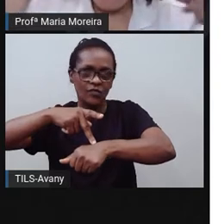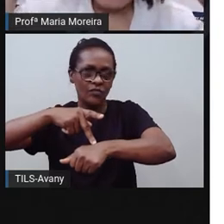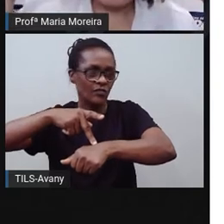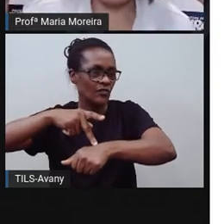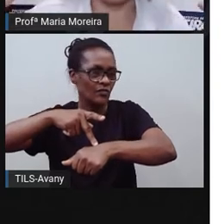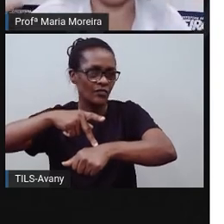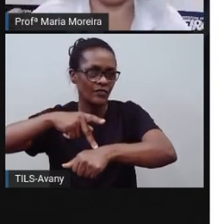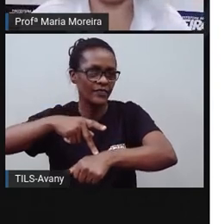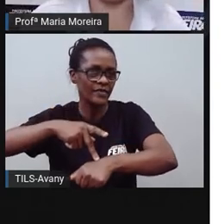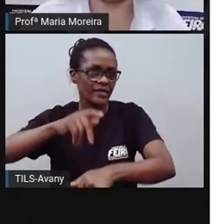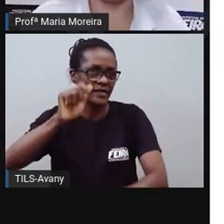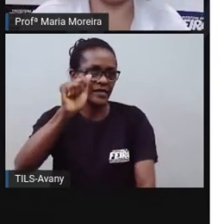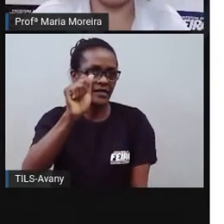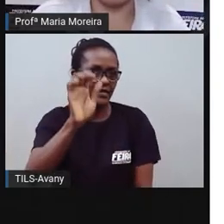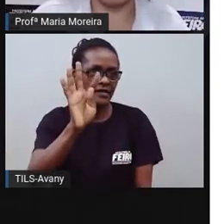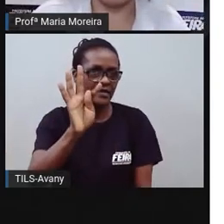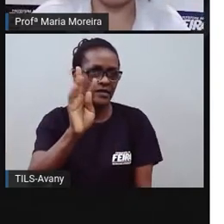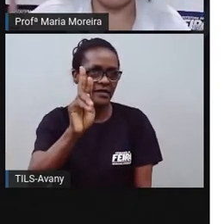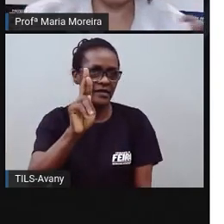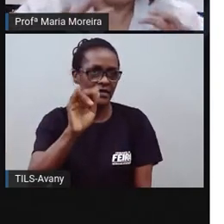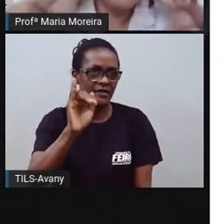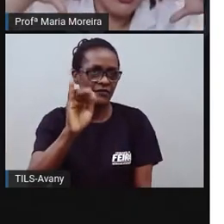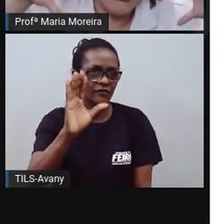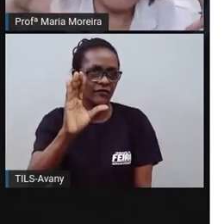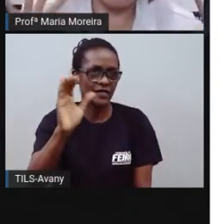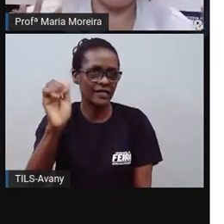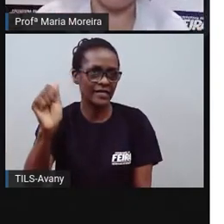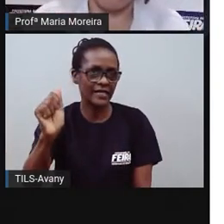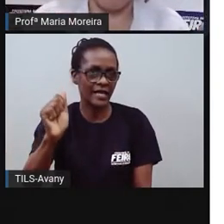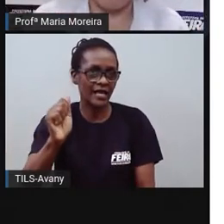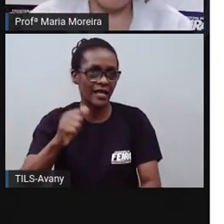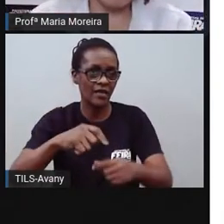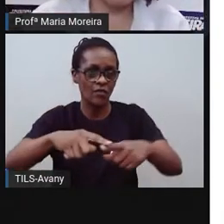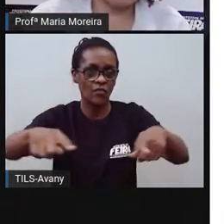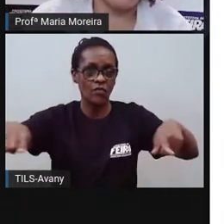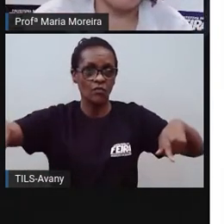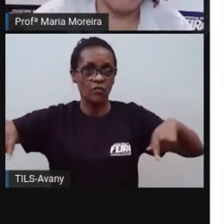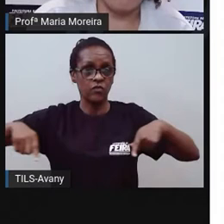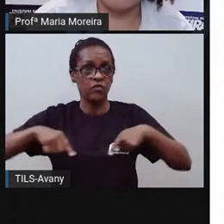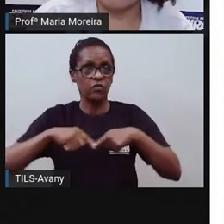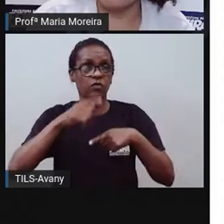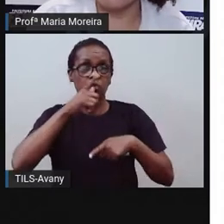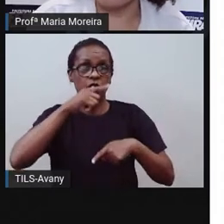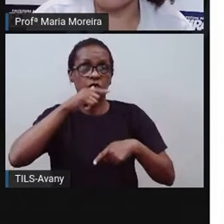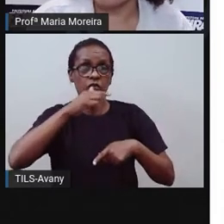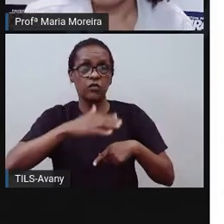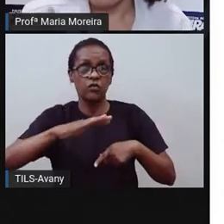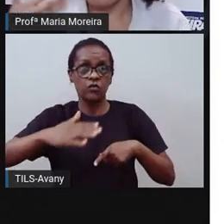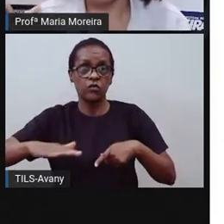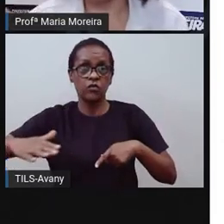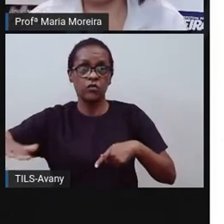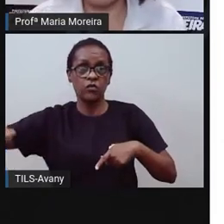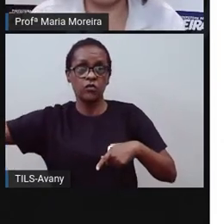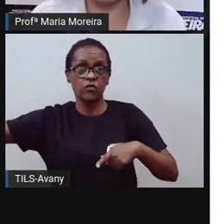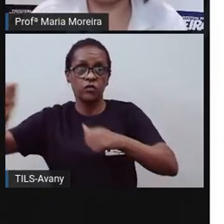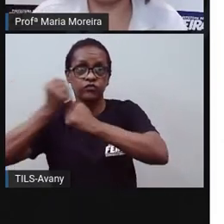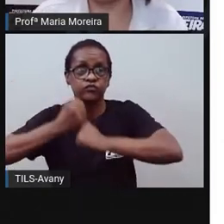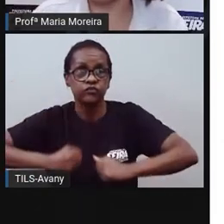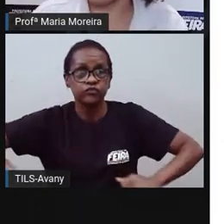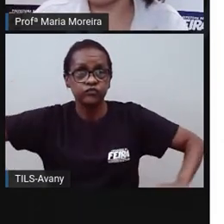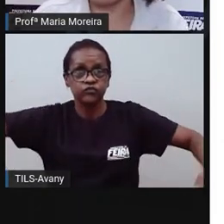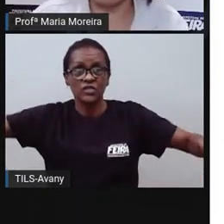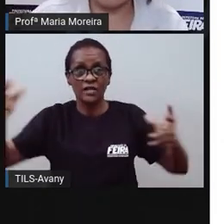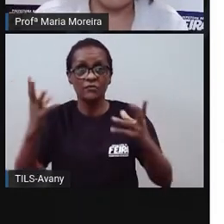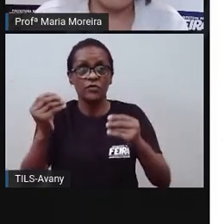África é um continente, né? Enorme, por sinal. E por ser enorme, contém o quê? Outros países,